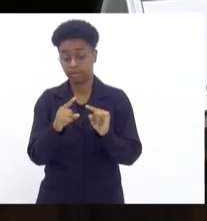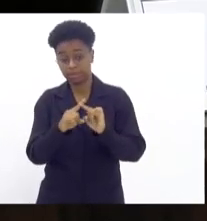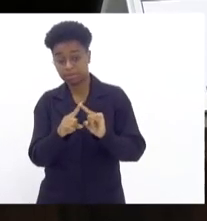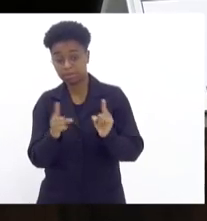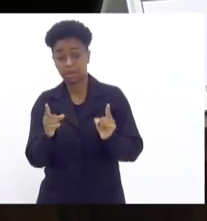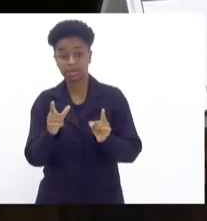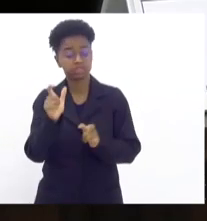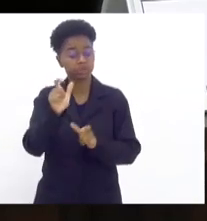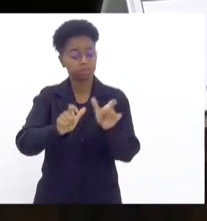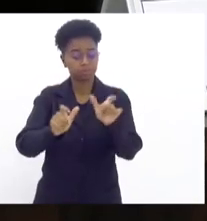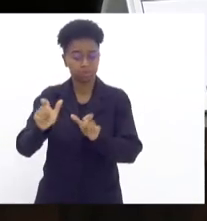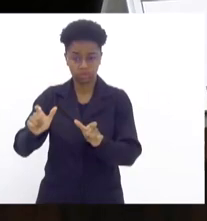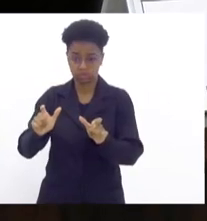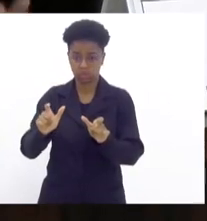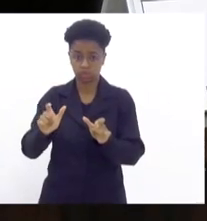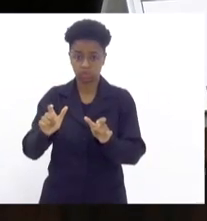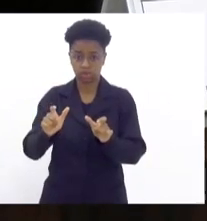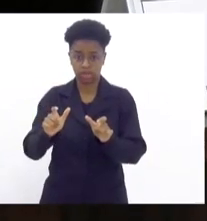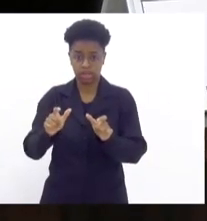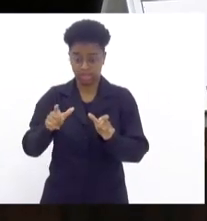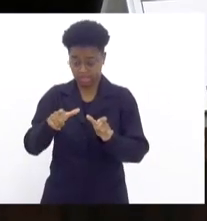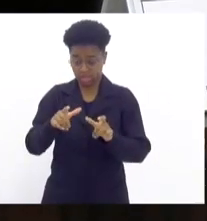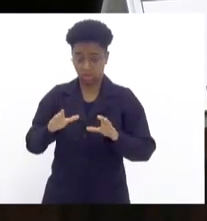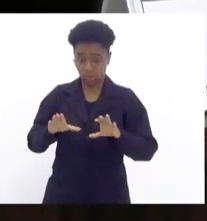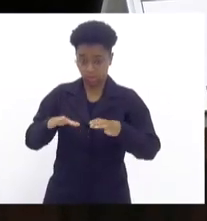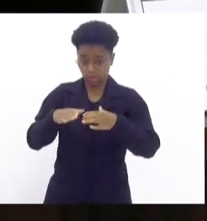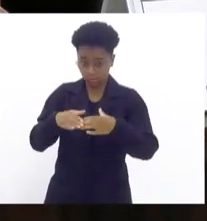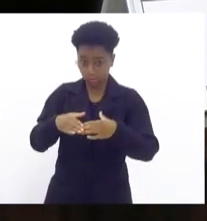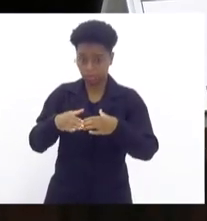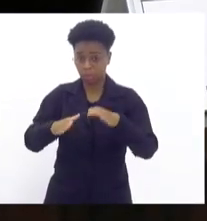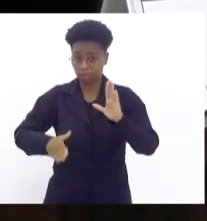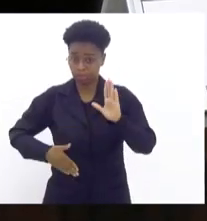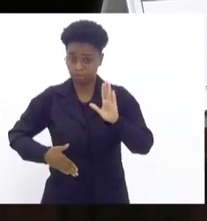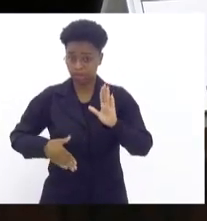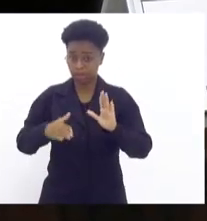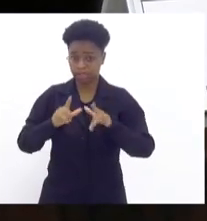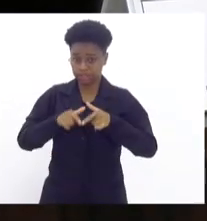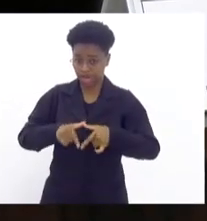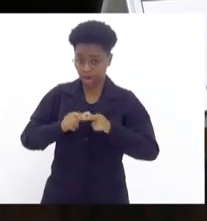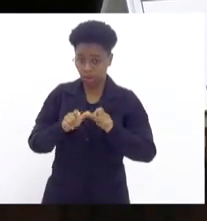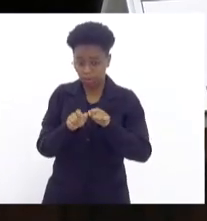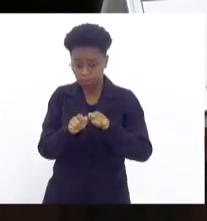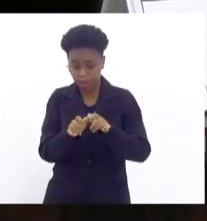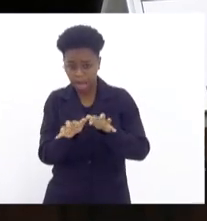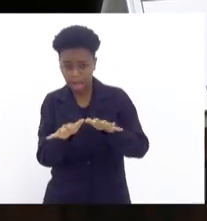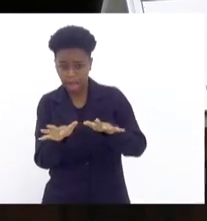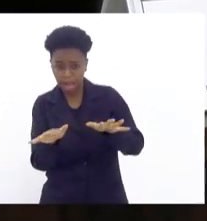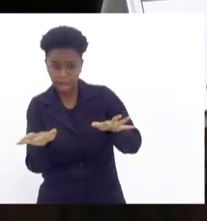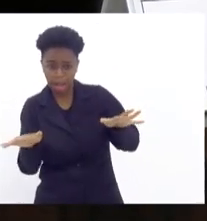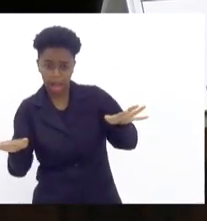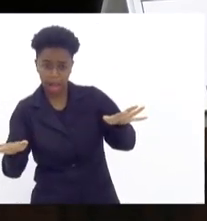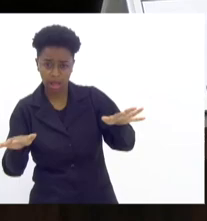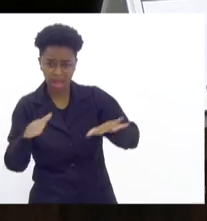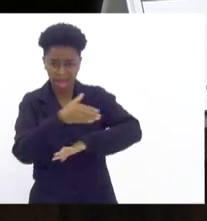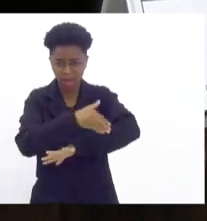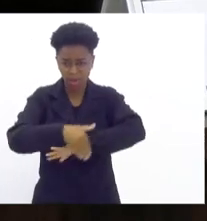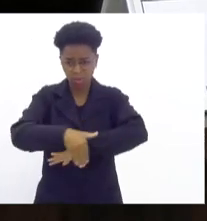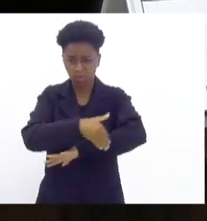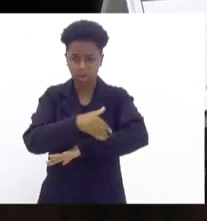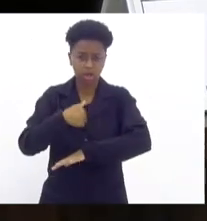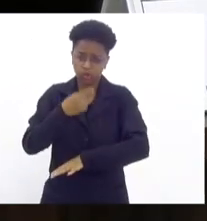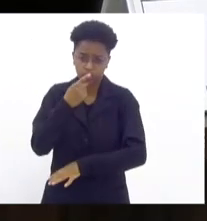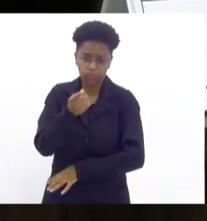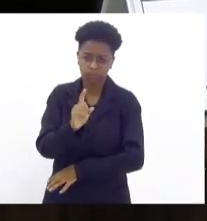essa expansão do Complexo de Israel para as ruas de Bras de Pina, essa expansão, nós não estamos falando aqui